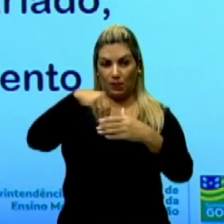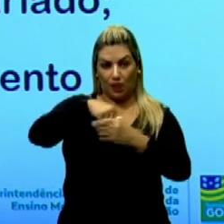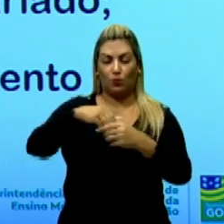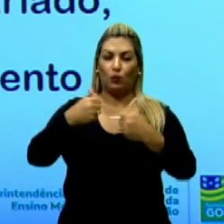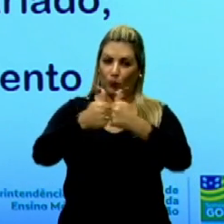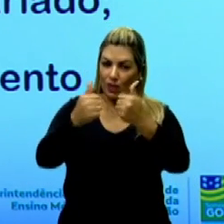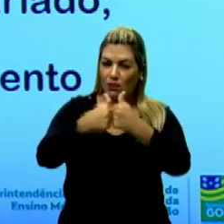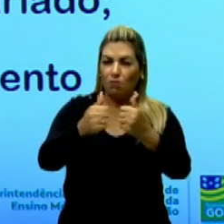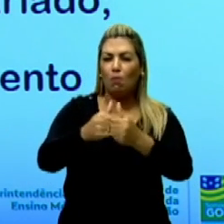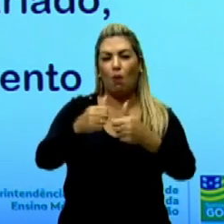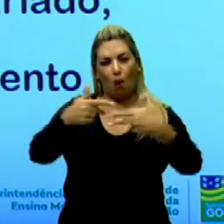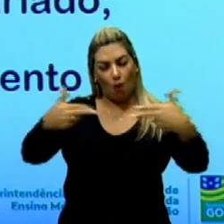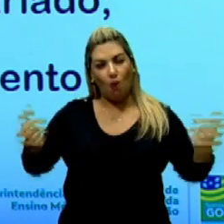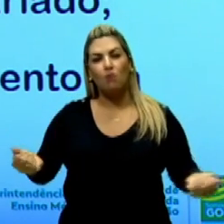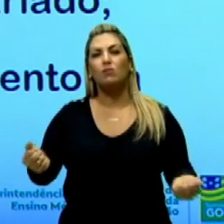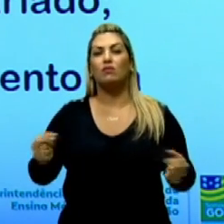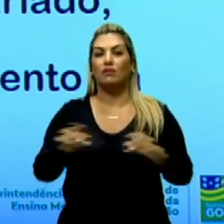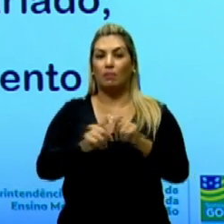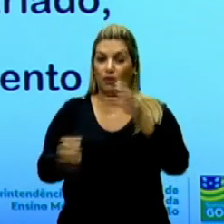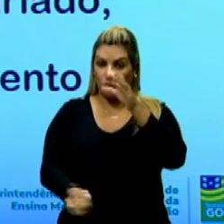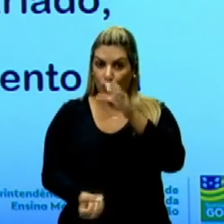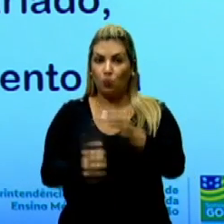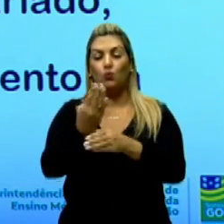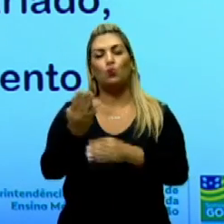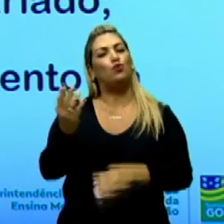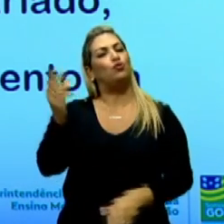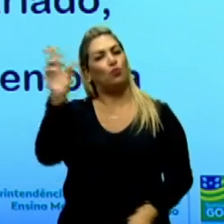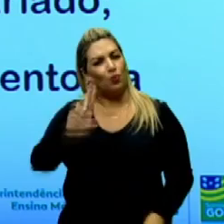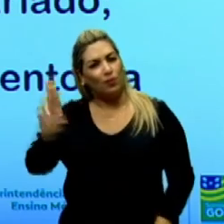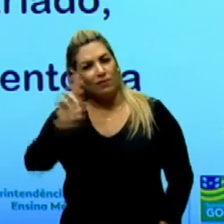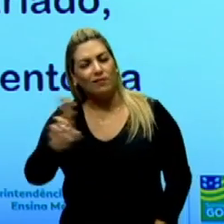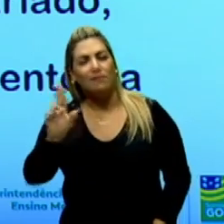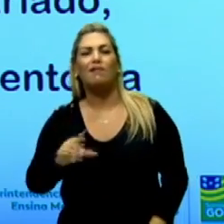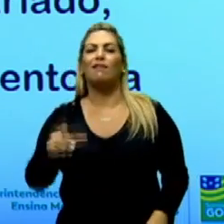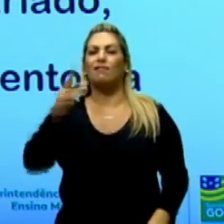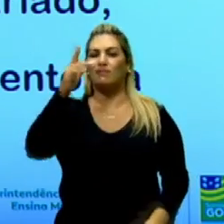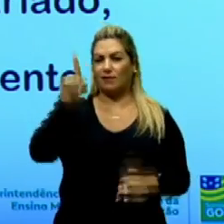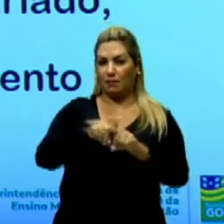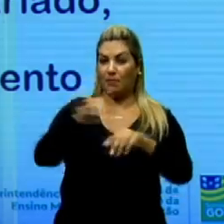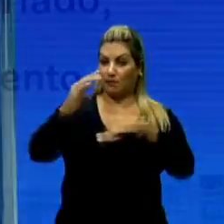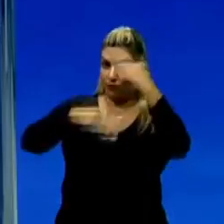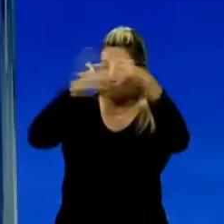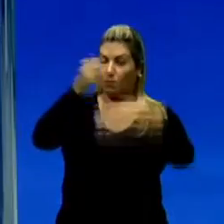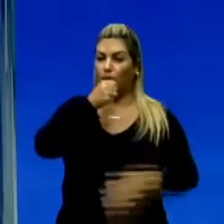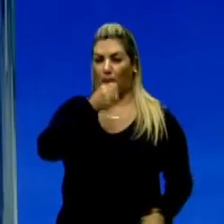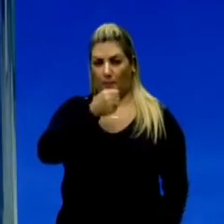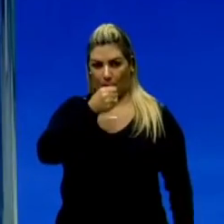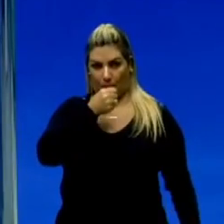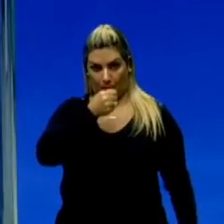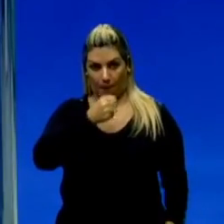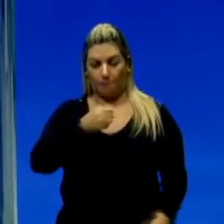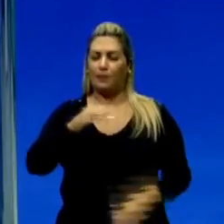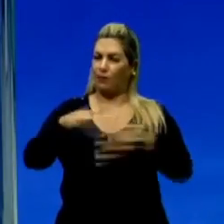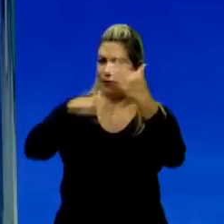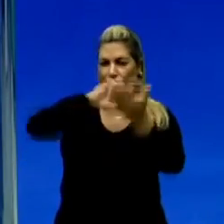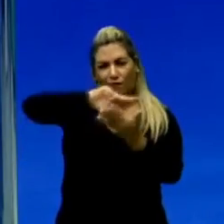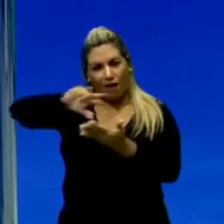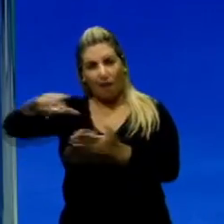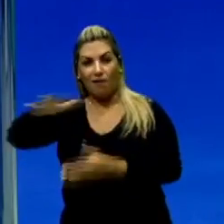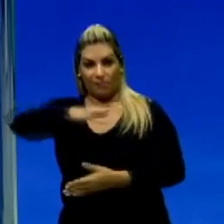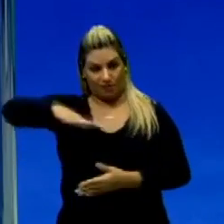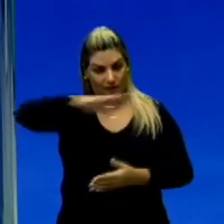proletariado, criação de universidades e desenvolvimento da imprensa. Apesar de todo esse desenvolvimento,